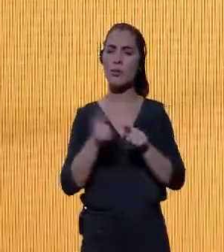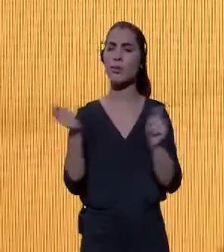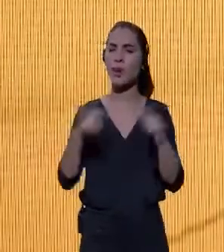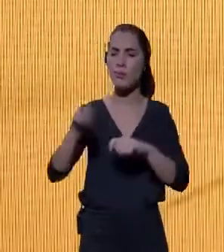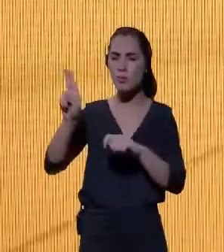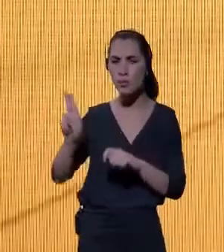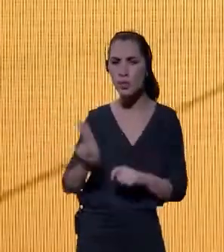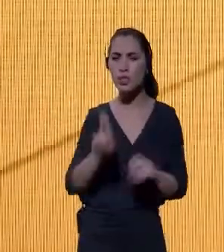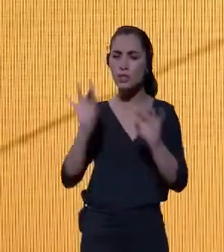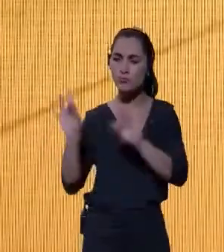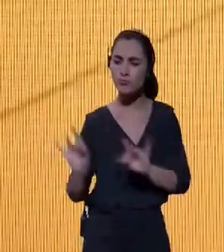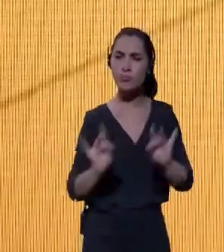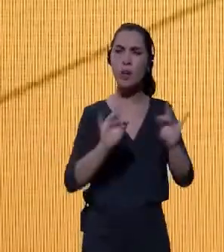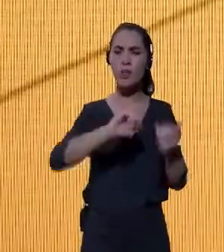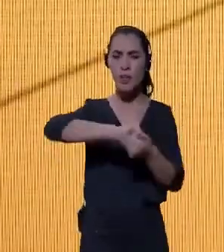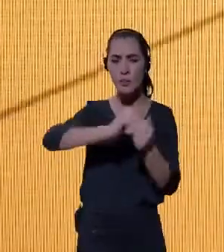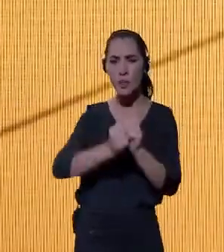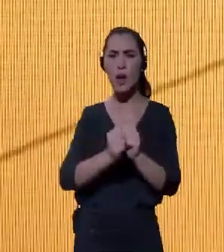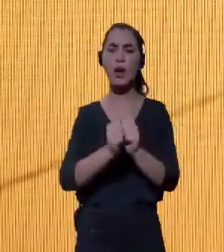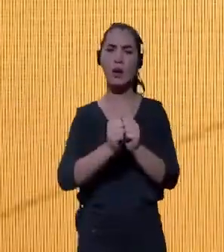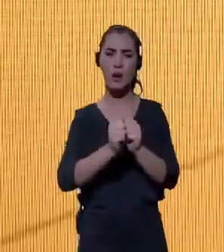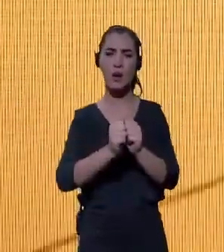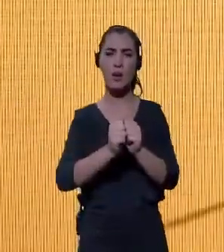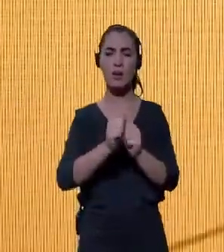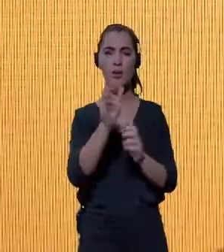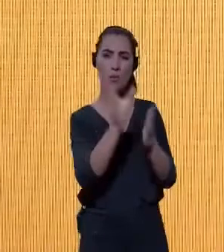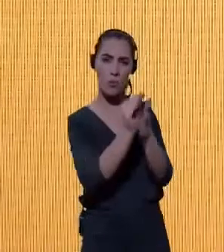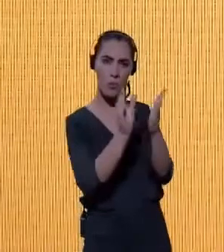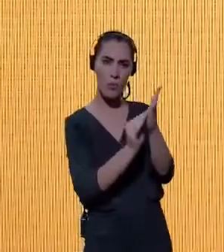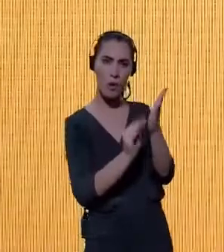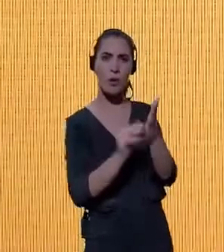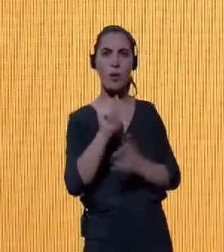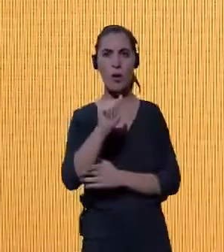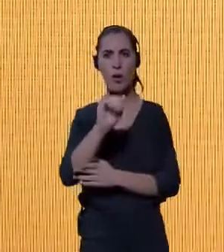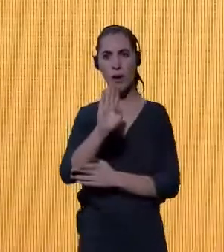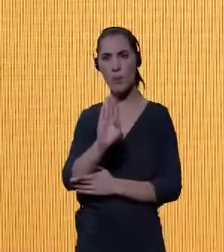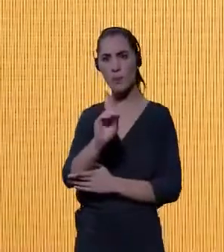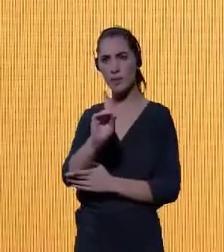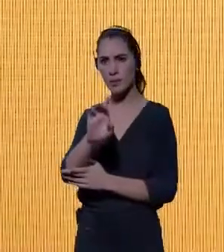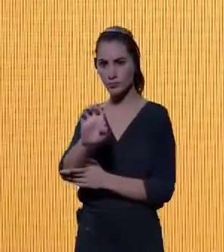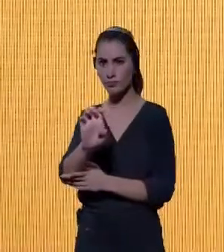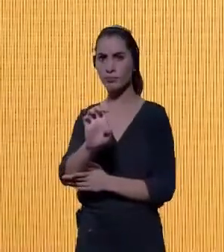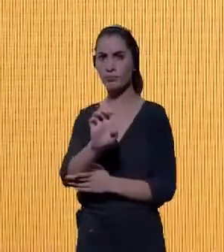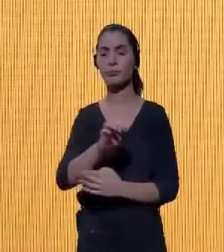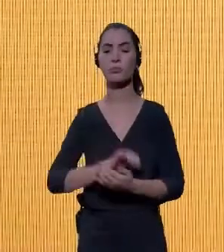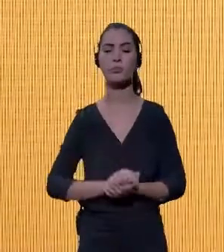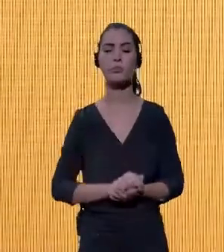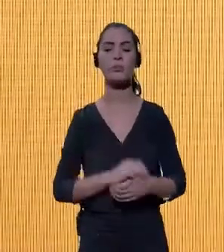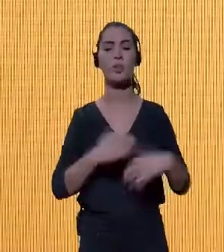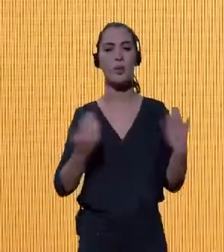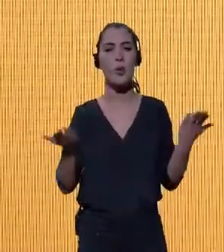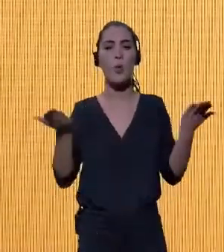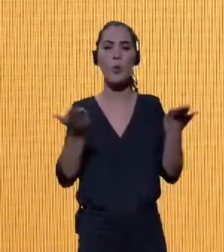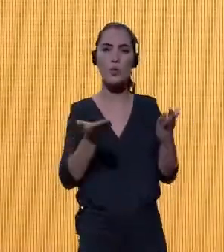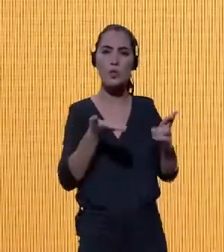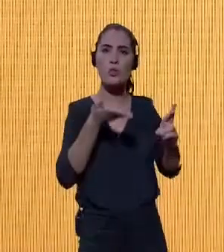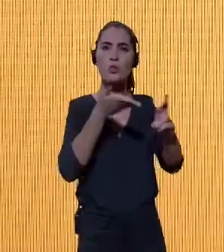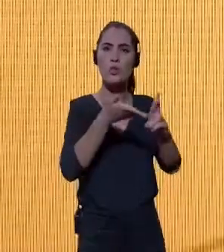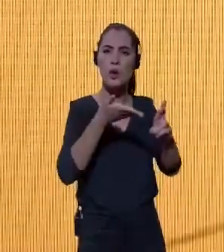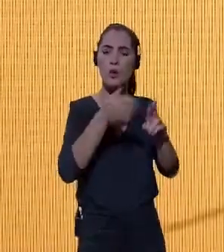E é essa parte que me cabe aqui hoje, de poder referenciar os principais temas